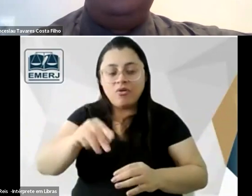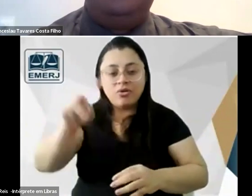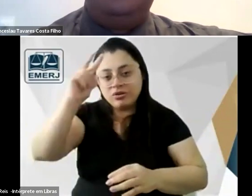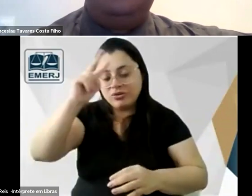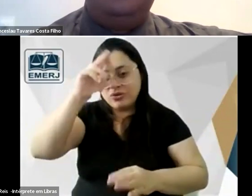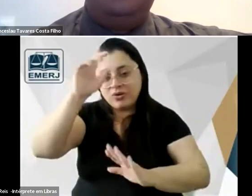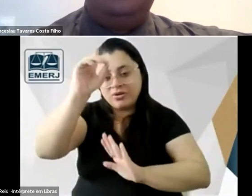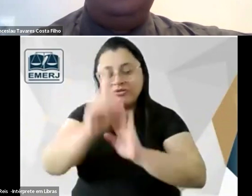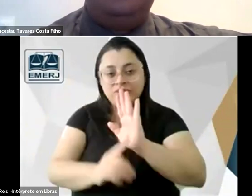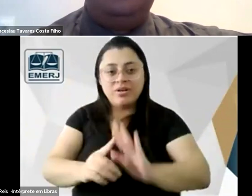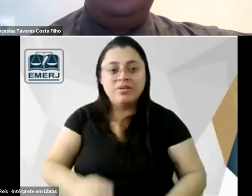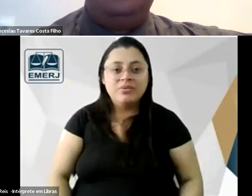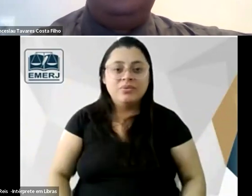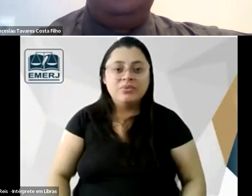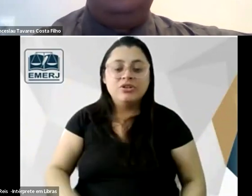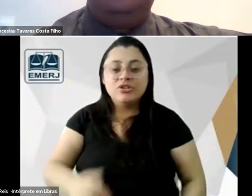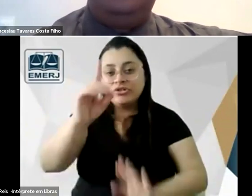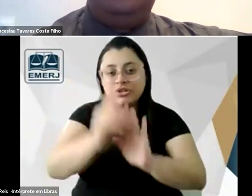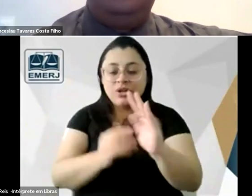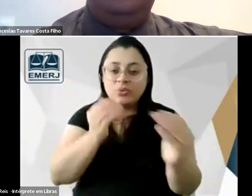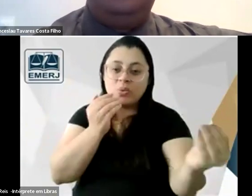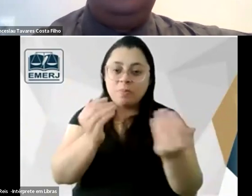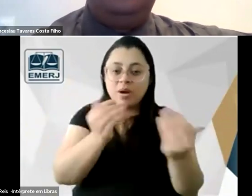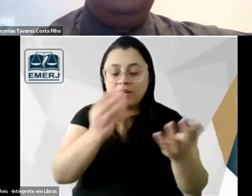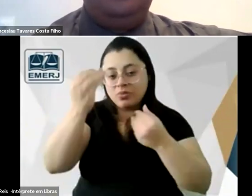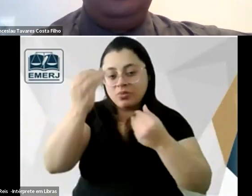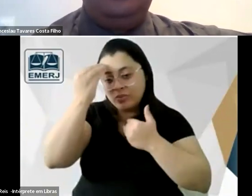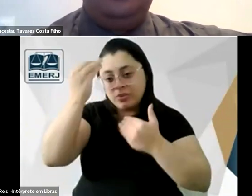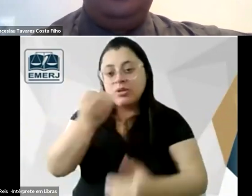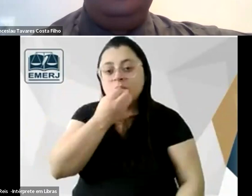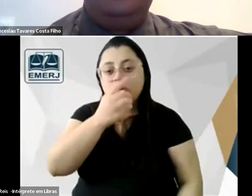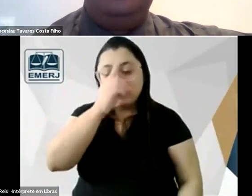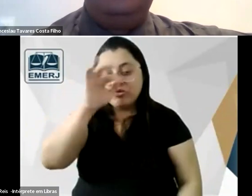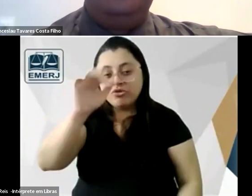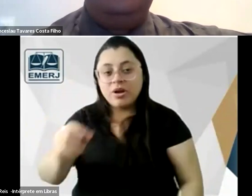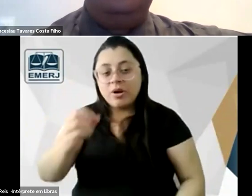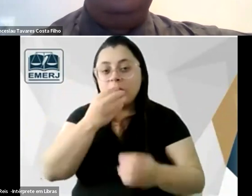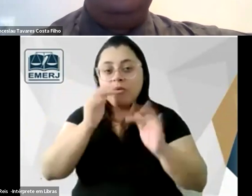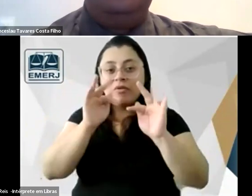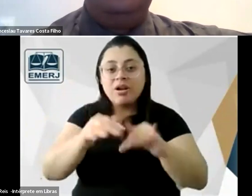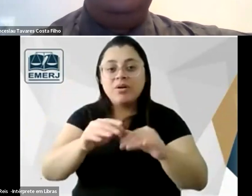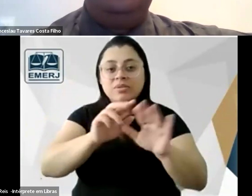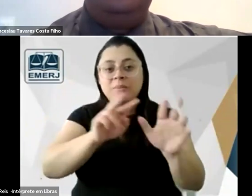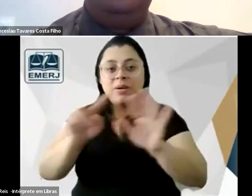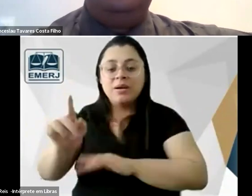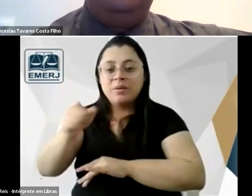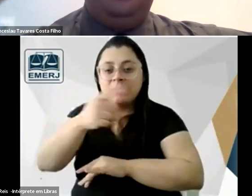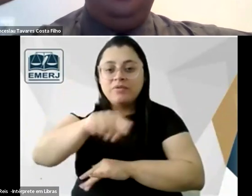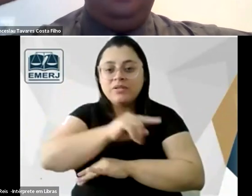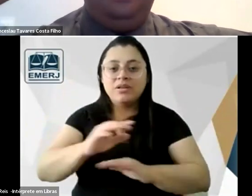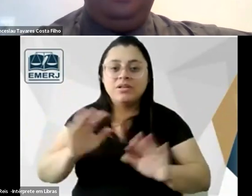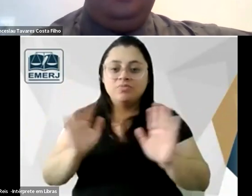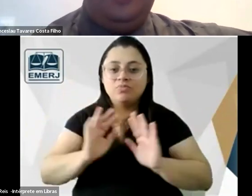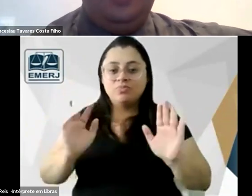fórum de direito comparado muito obrigado e bom dia bom final de semana para todos obrigado